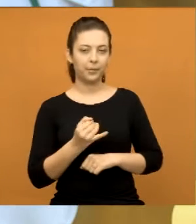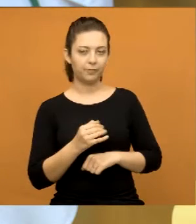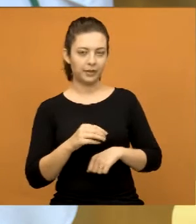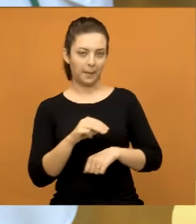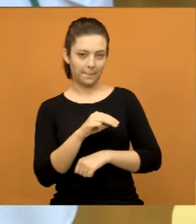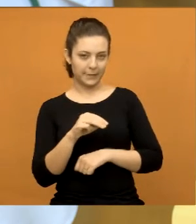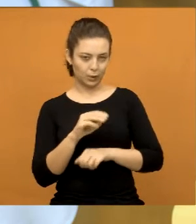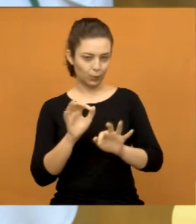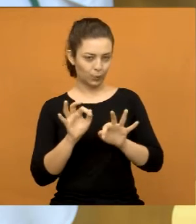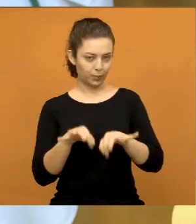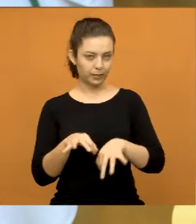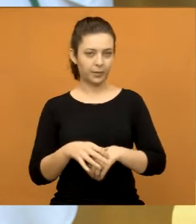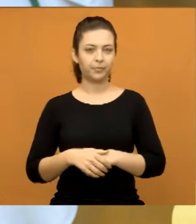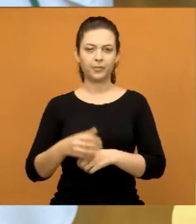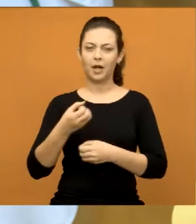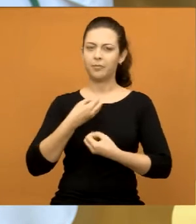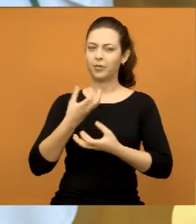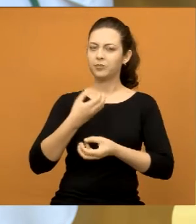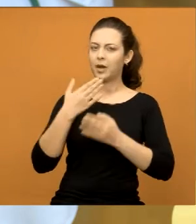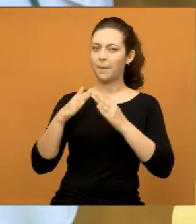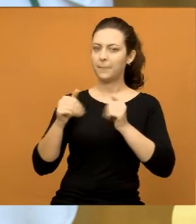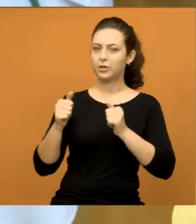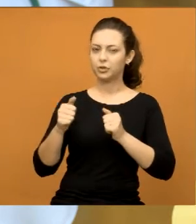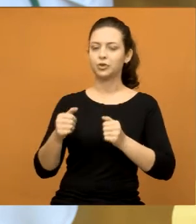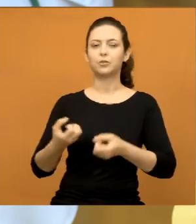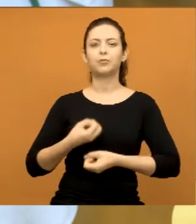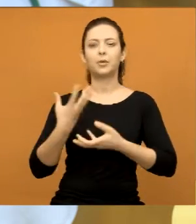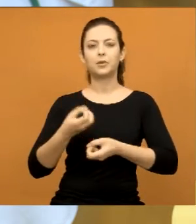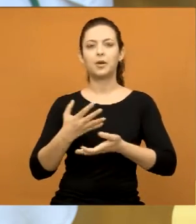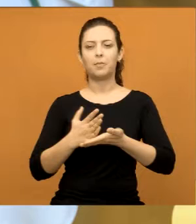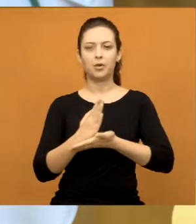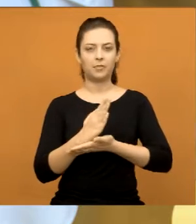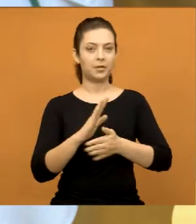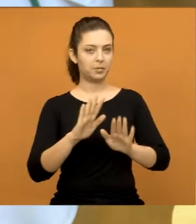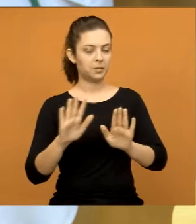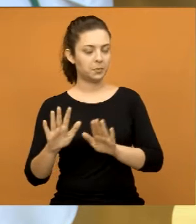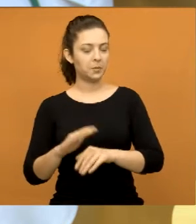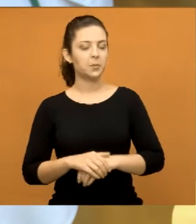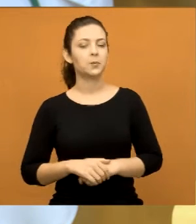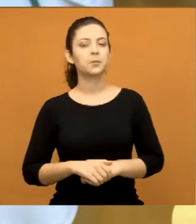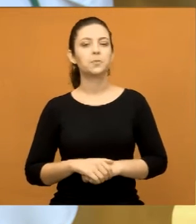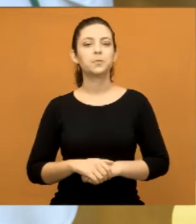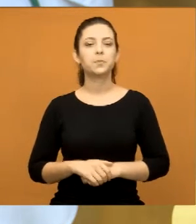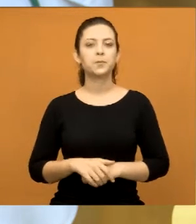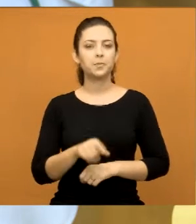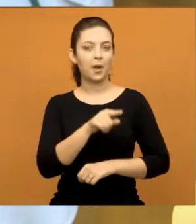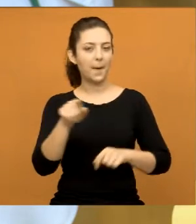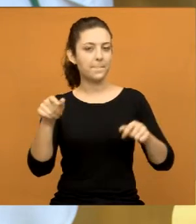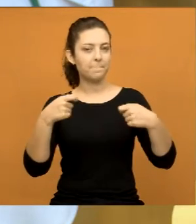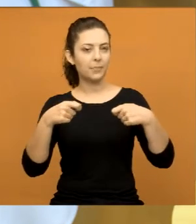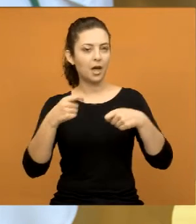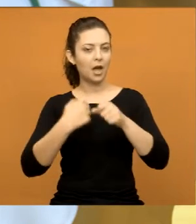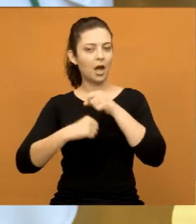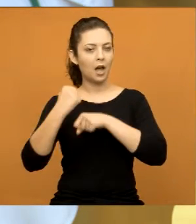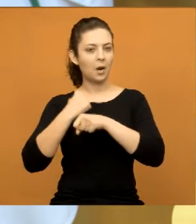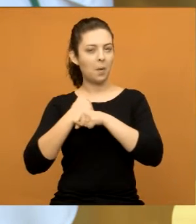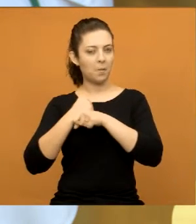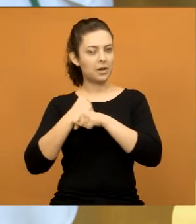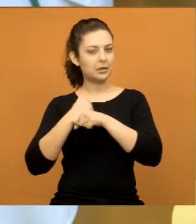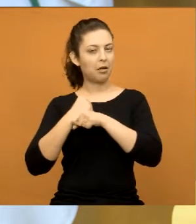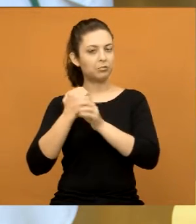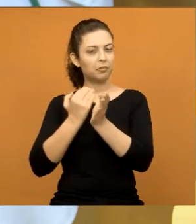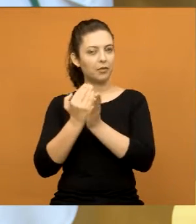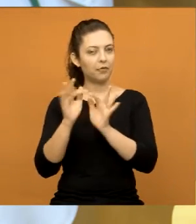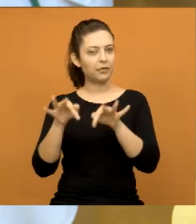eu havia feito um pedido de informação, logicamente foi aprovado, só para vocês terem uma ideia, no começo do ano passado, a